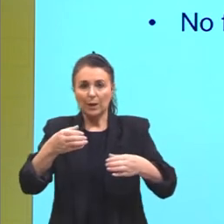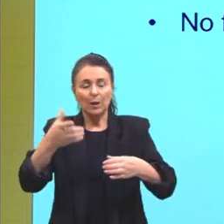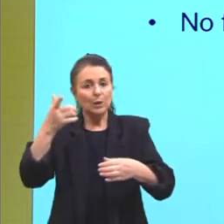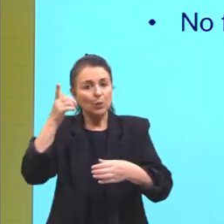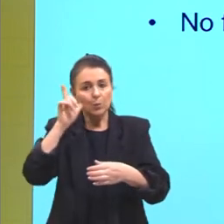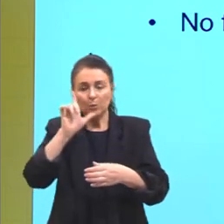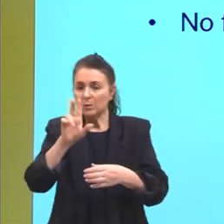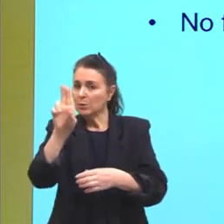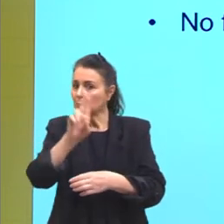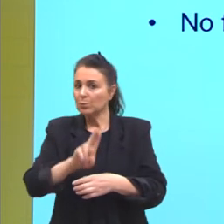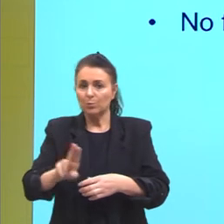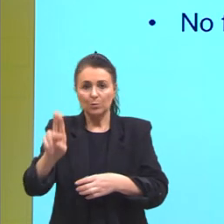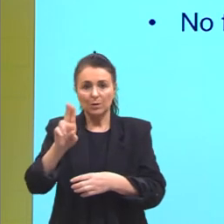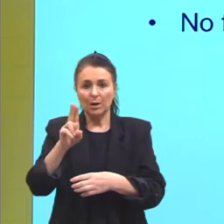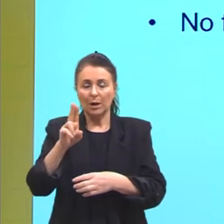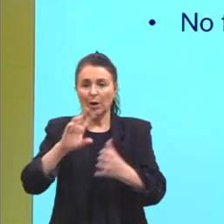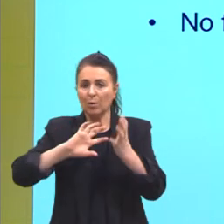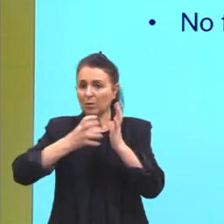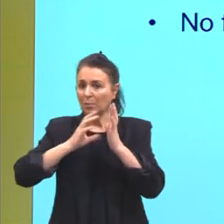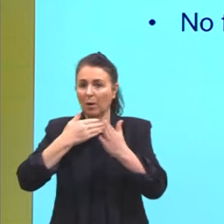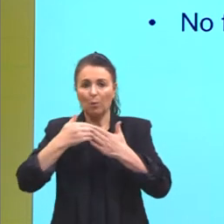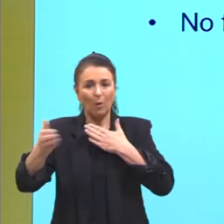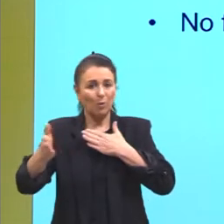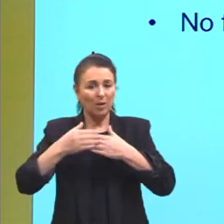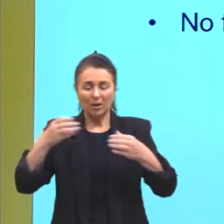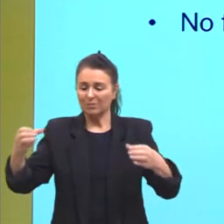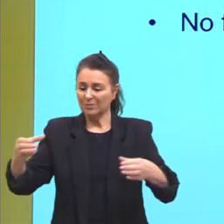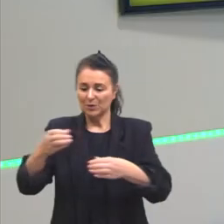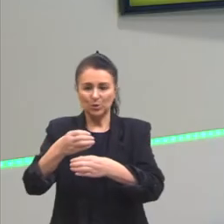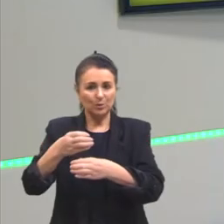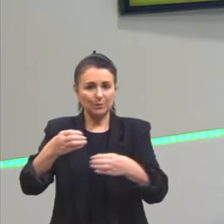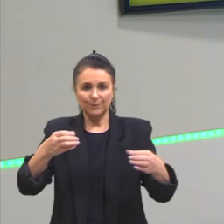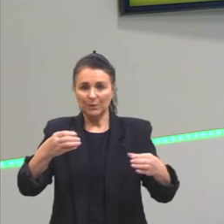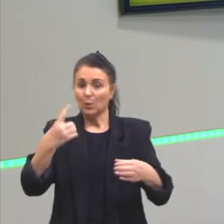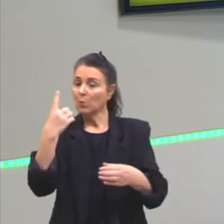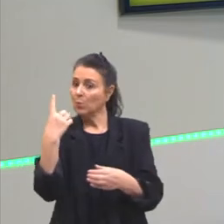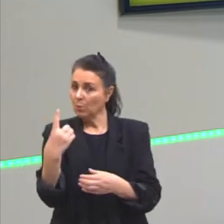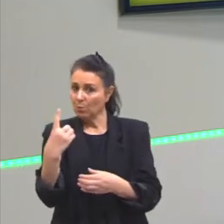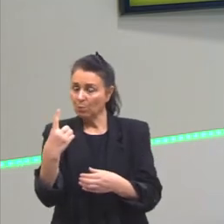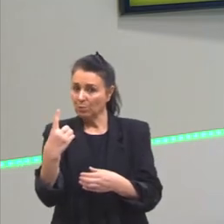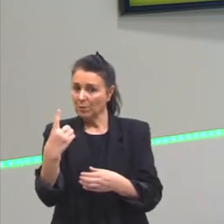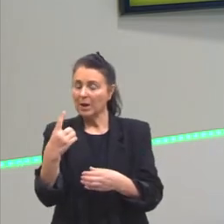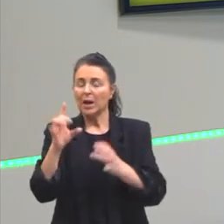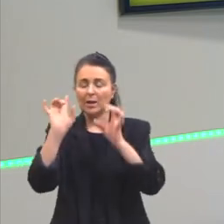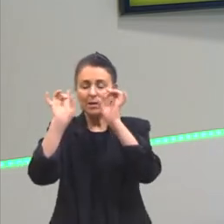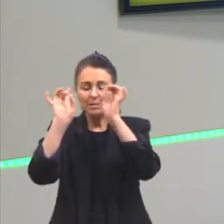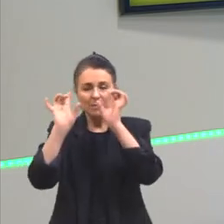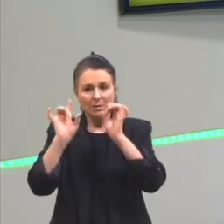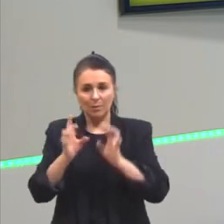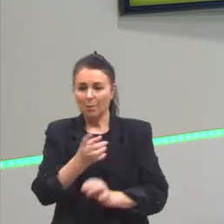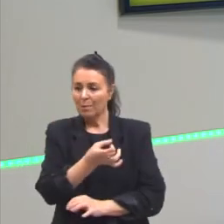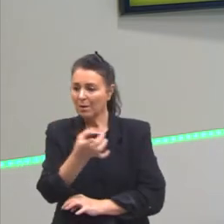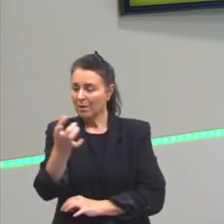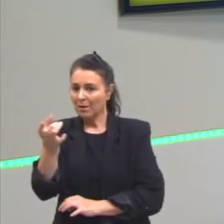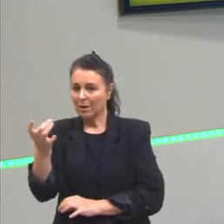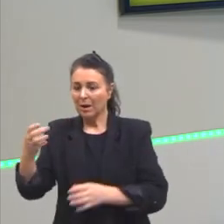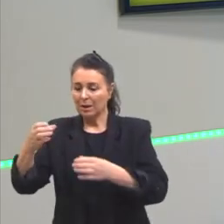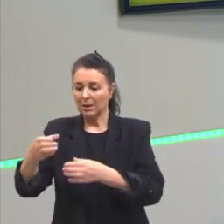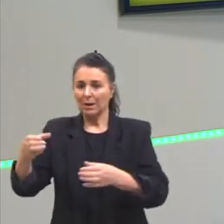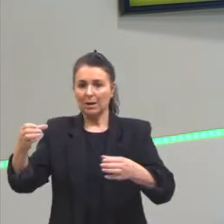catalisador para qualquer reação, não. Um catalisador é específico para cada reação química.